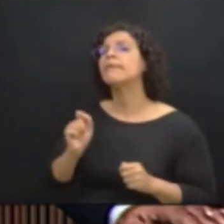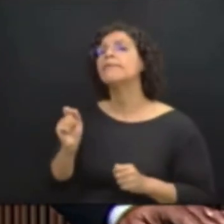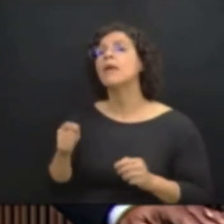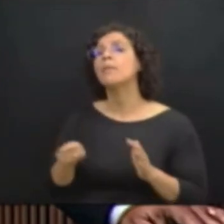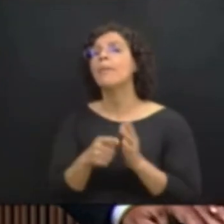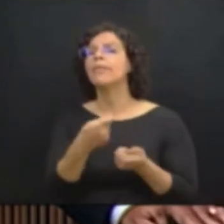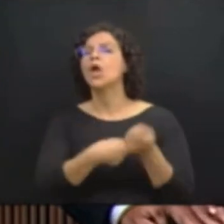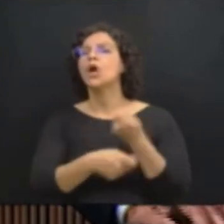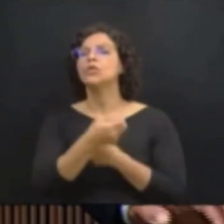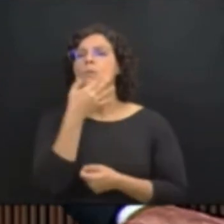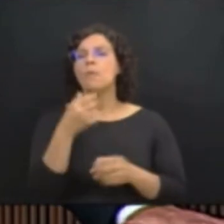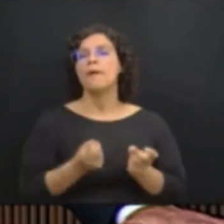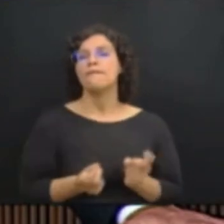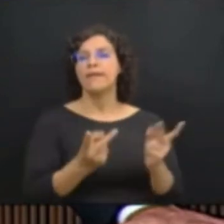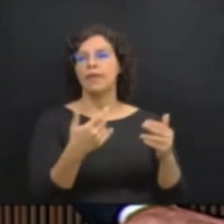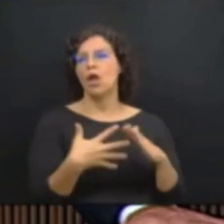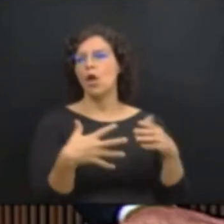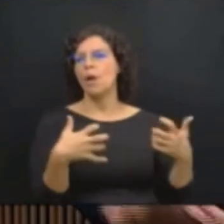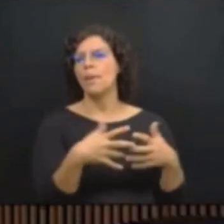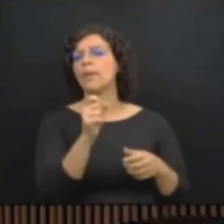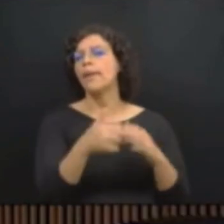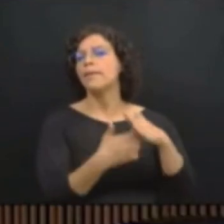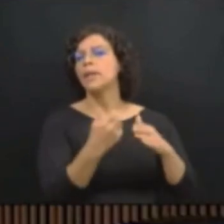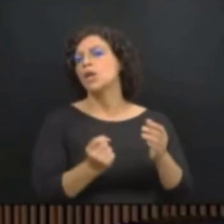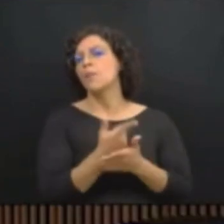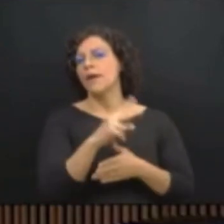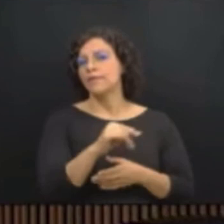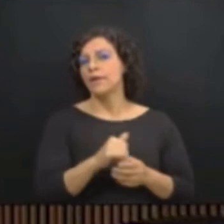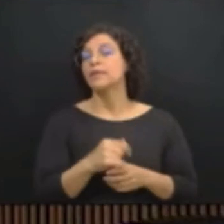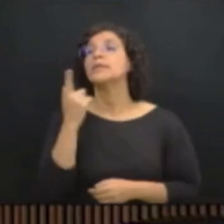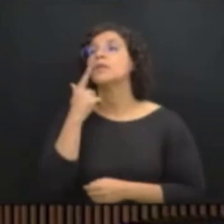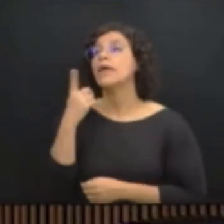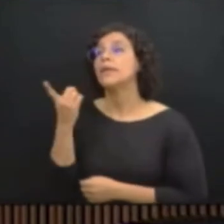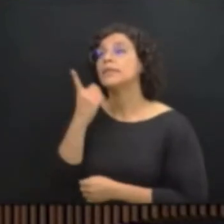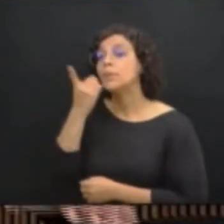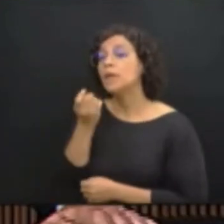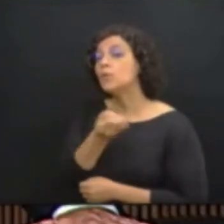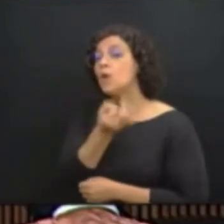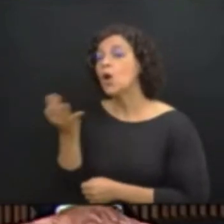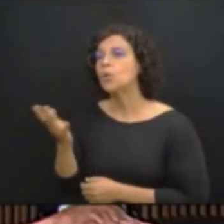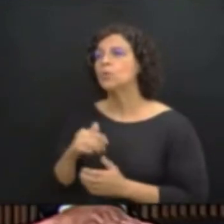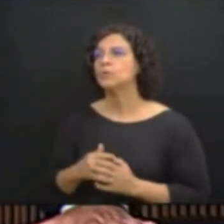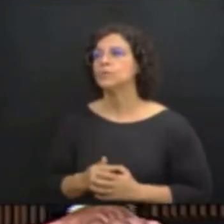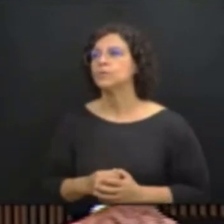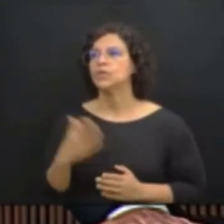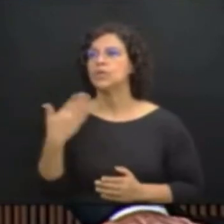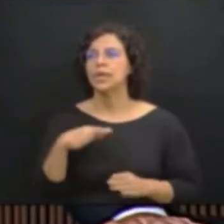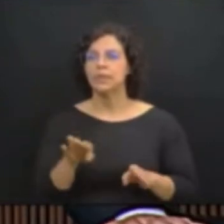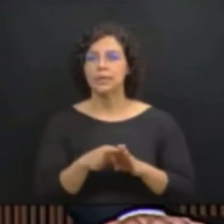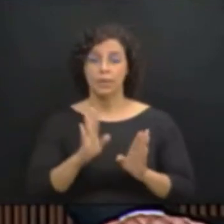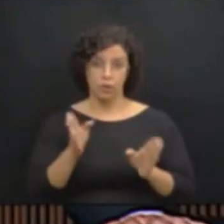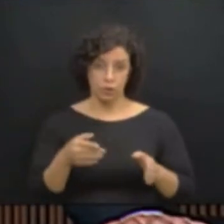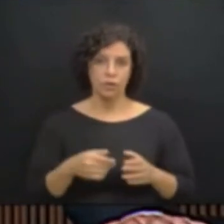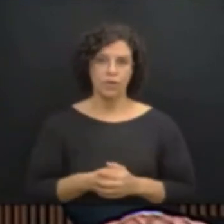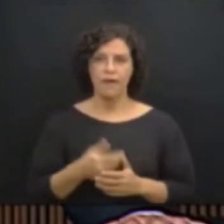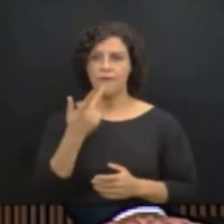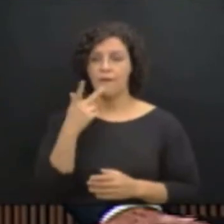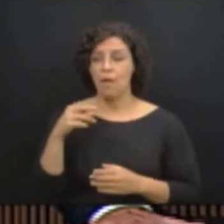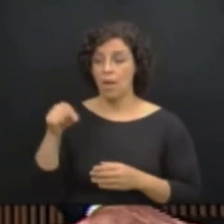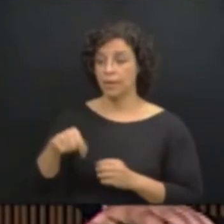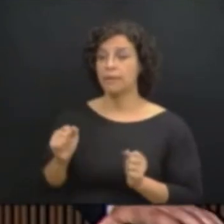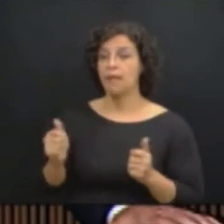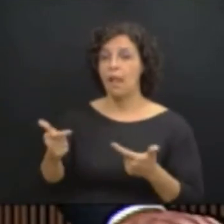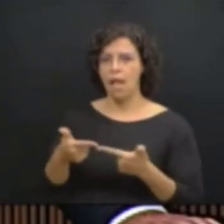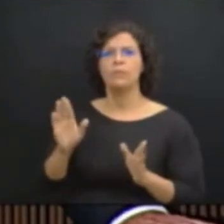é um bom negócio a venda da Copel? E eu quero ver os deputados que há muitos, desde há muitos, estão nessa casa.